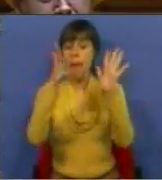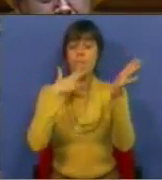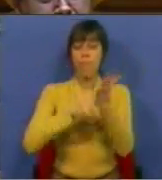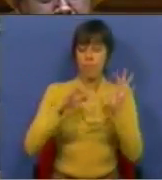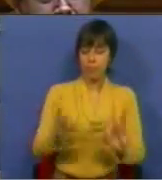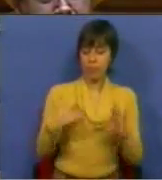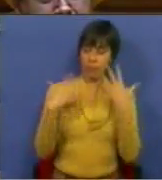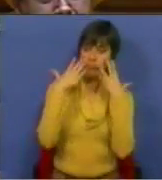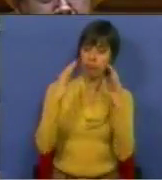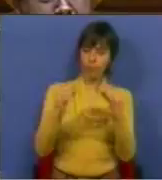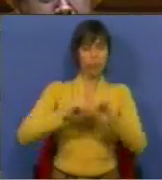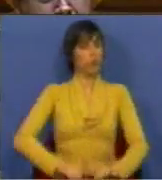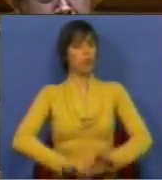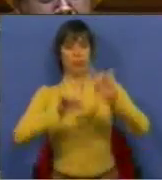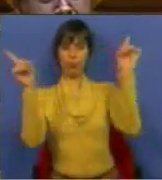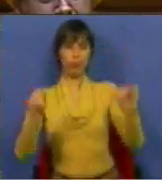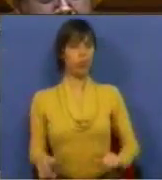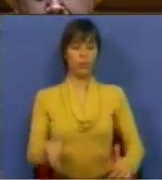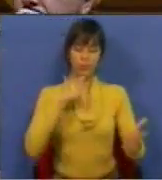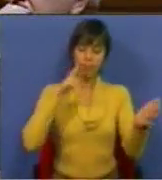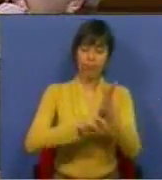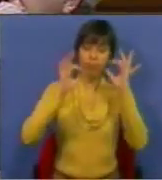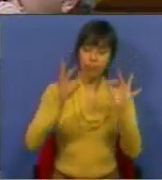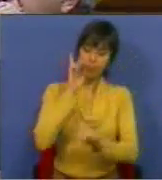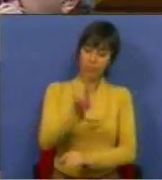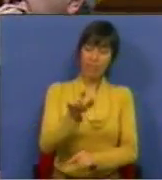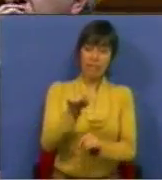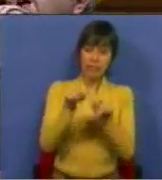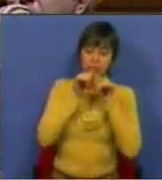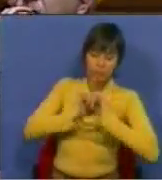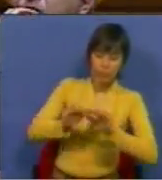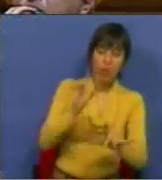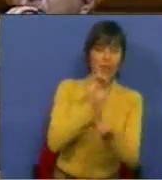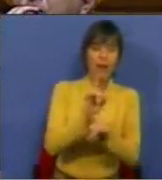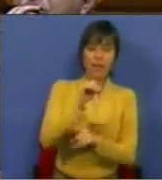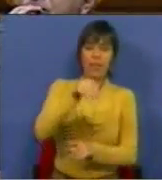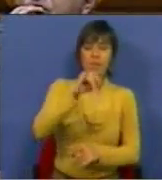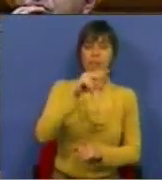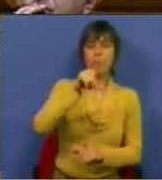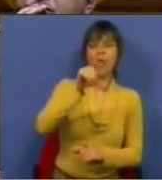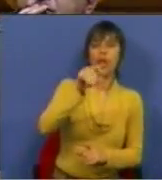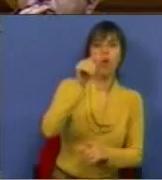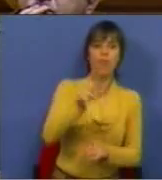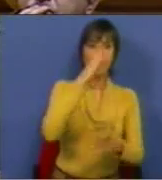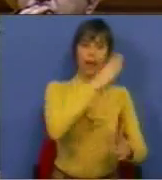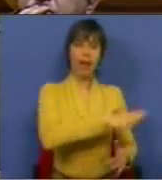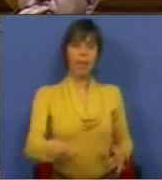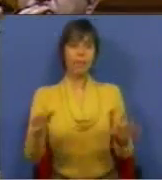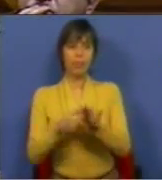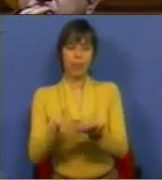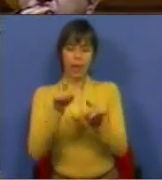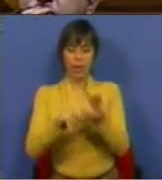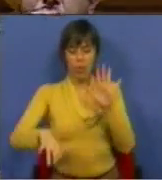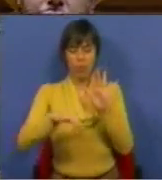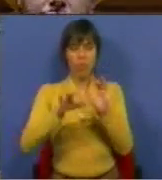a verdade que nós vemos é bastante diferente. A verdade que nós vemos é que esse efeito difusor, esse tal spillover, é aplicado num